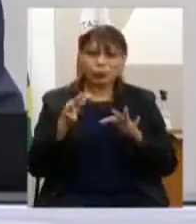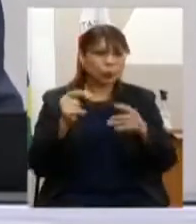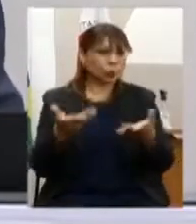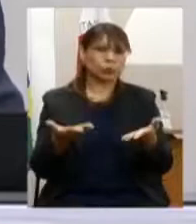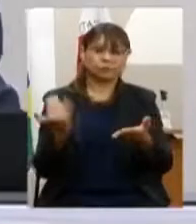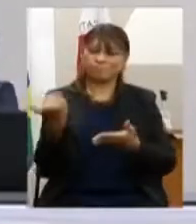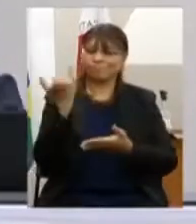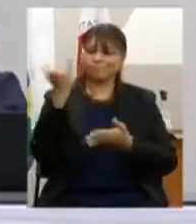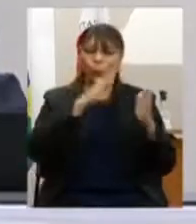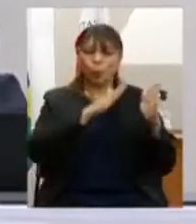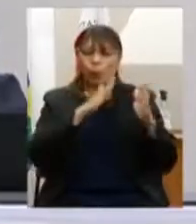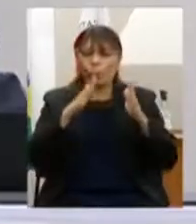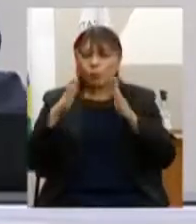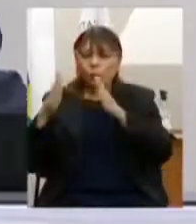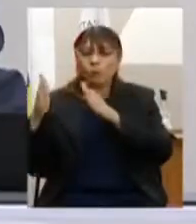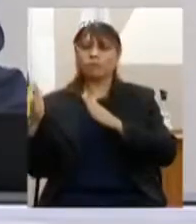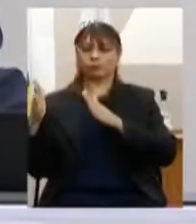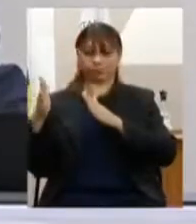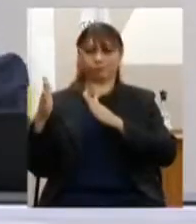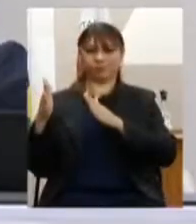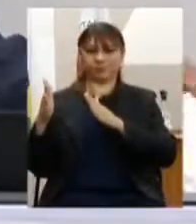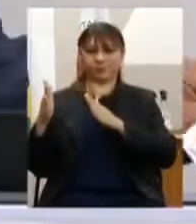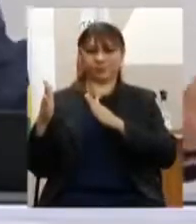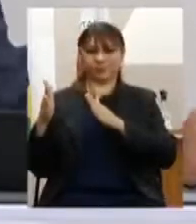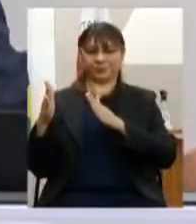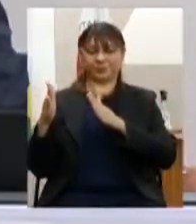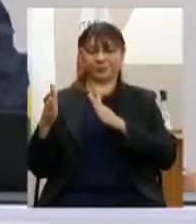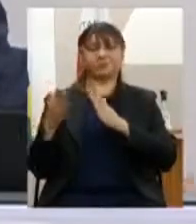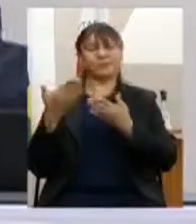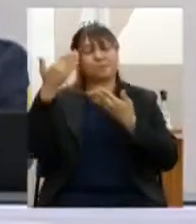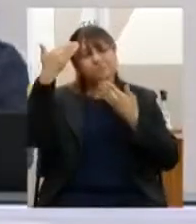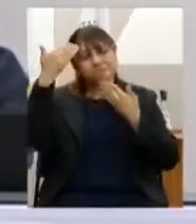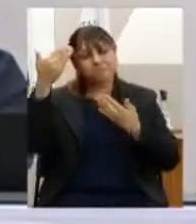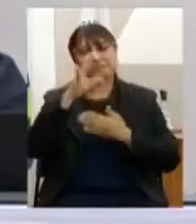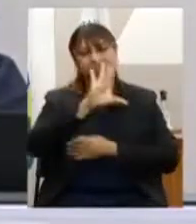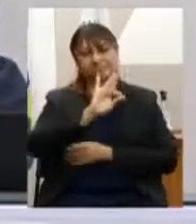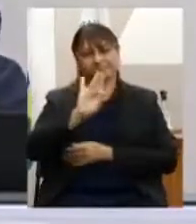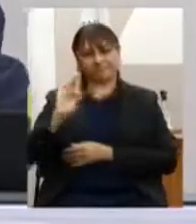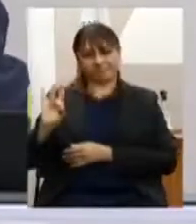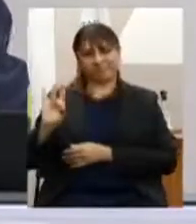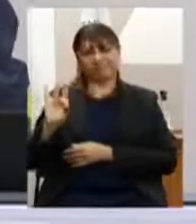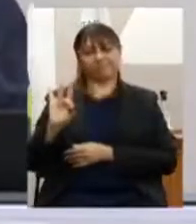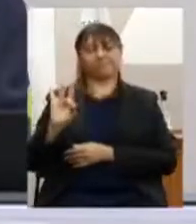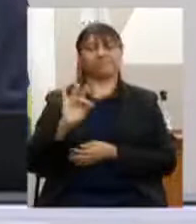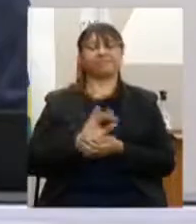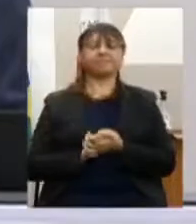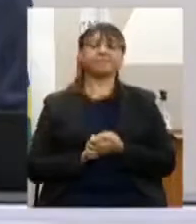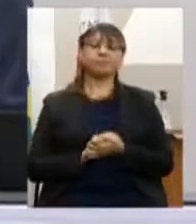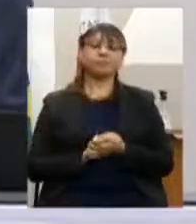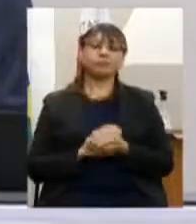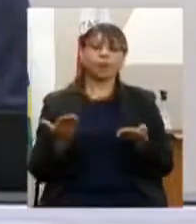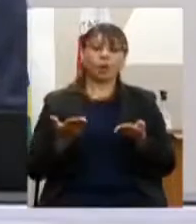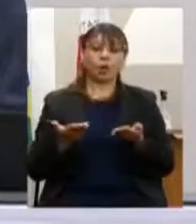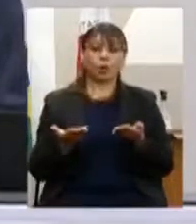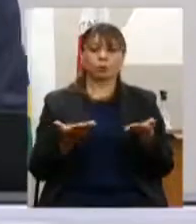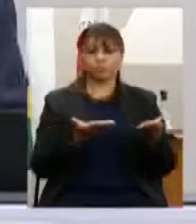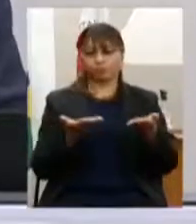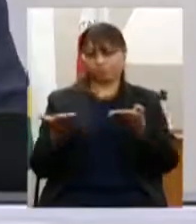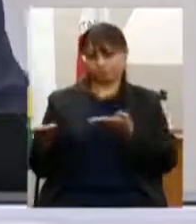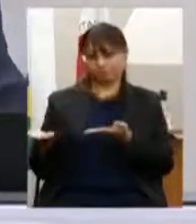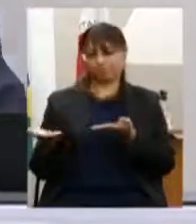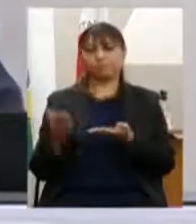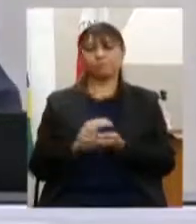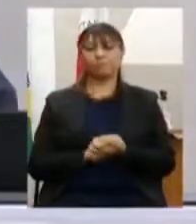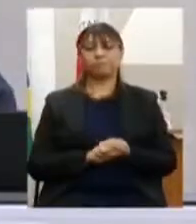pudesse ter êxito. Muito obrigado a cada um, a cada uma de vocês. Eu vou passar a fala agora,